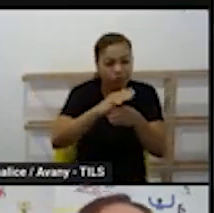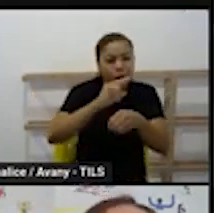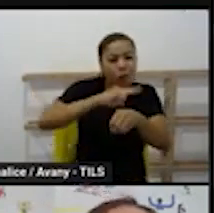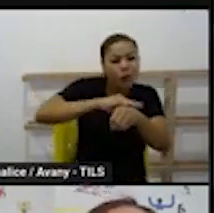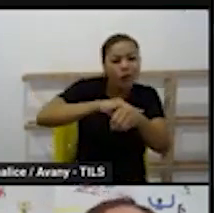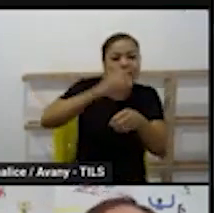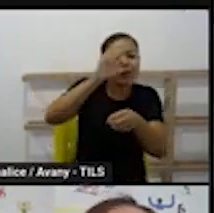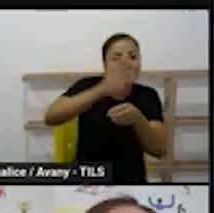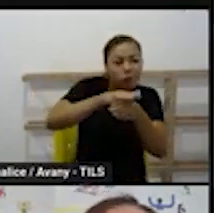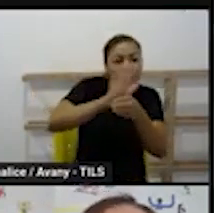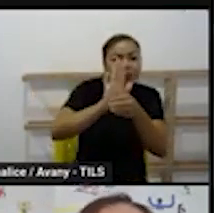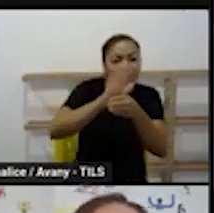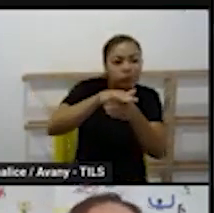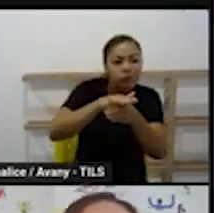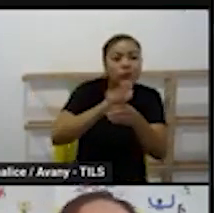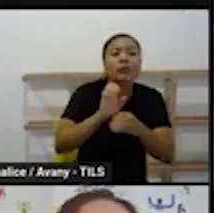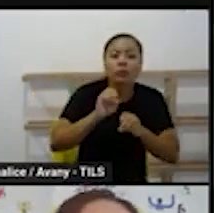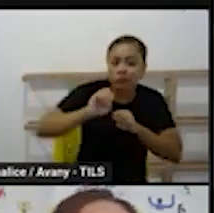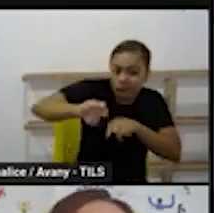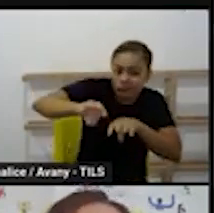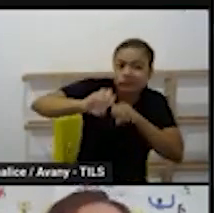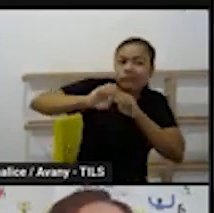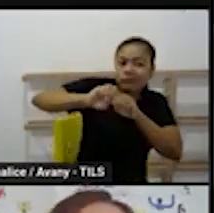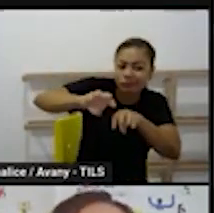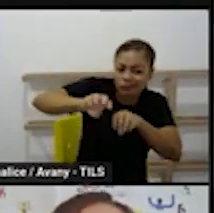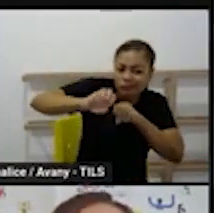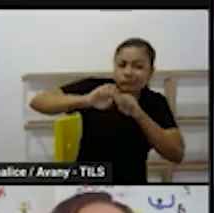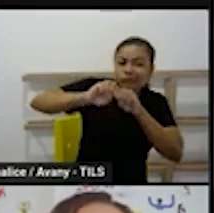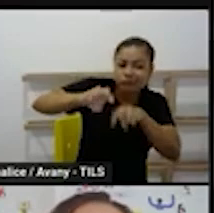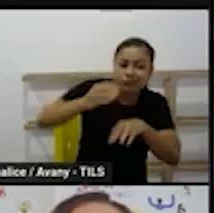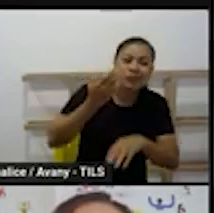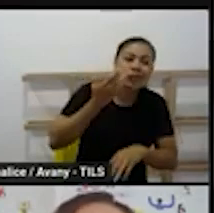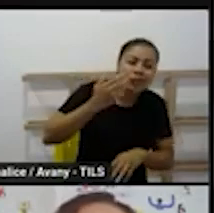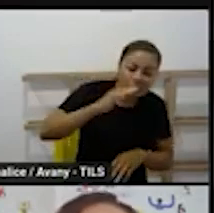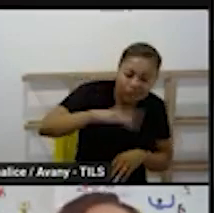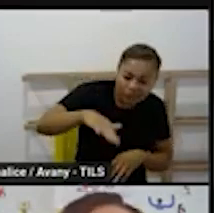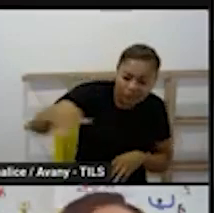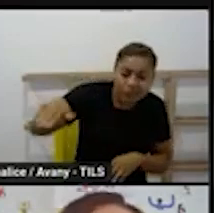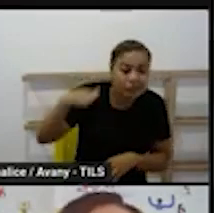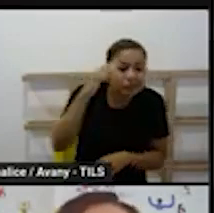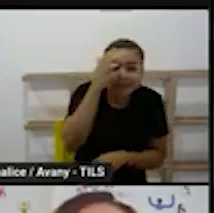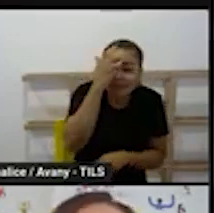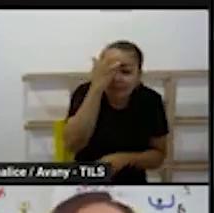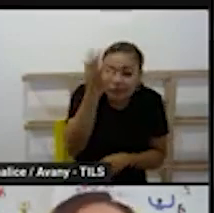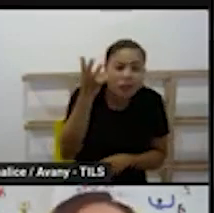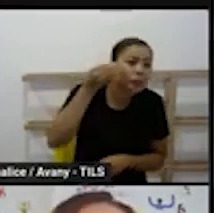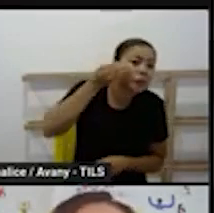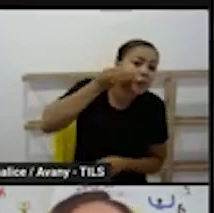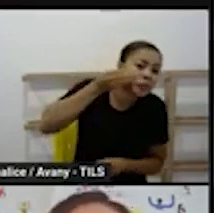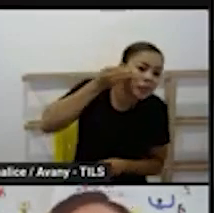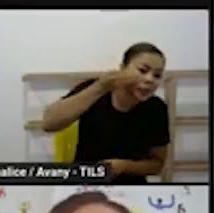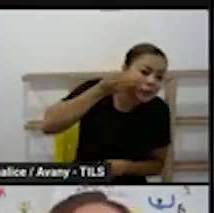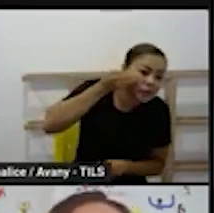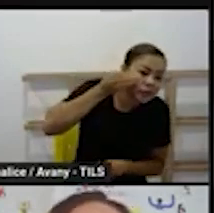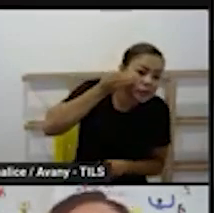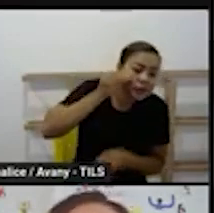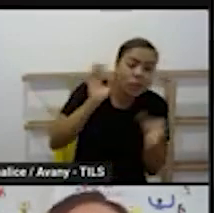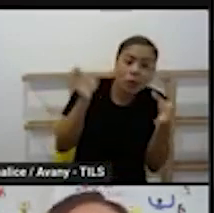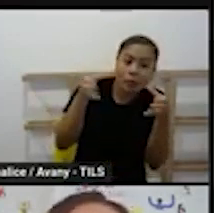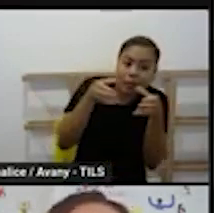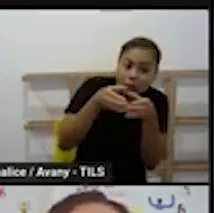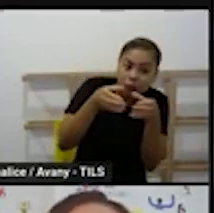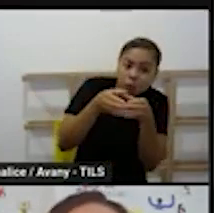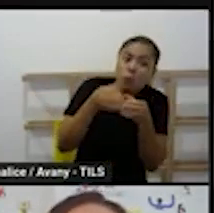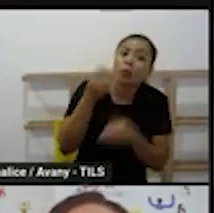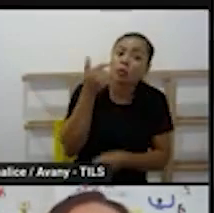esses essas experiências da vida prática a gente pode trabalhar com as crianças do grupo 2 que está